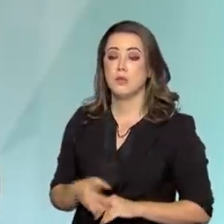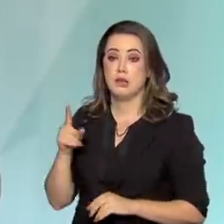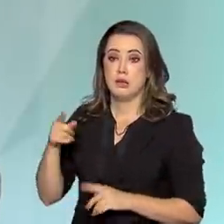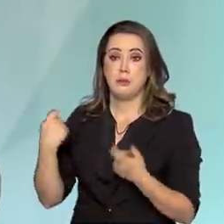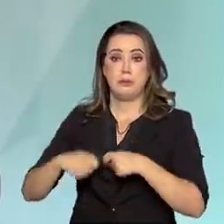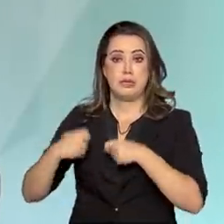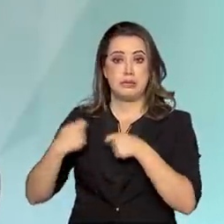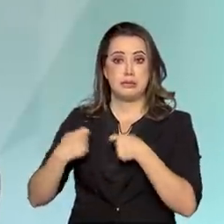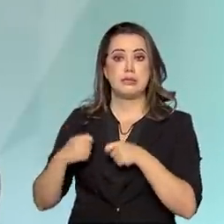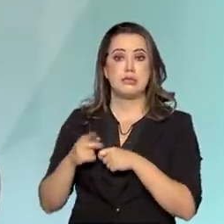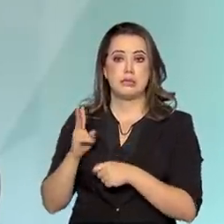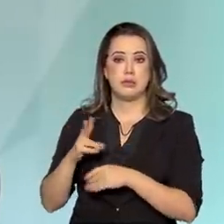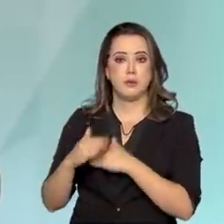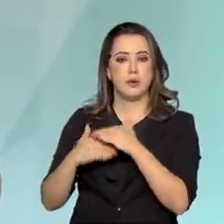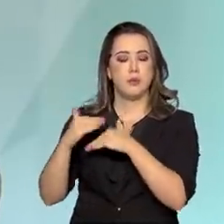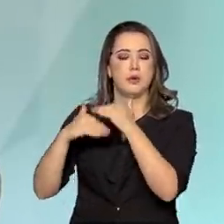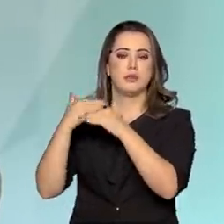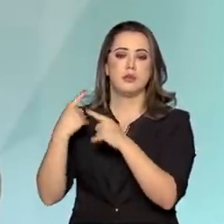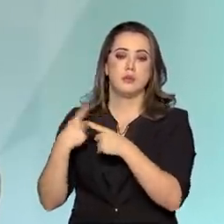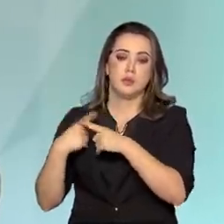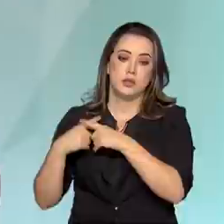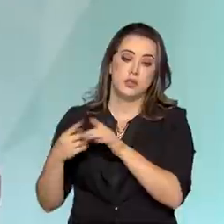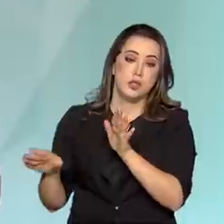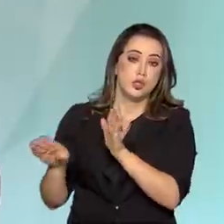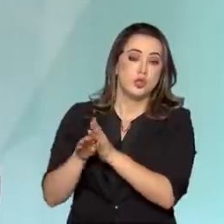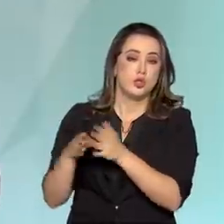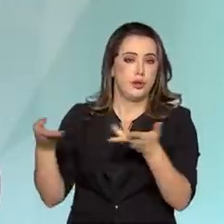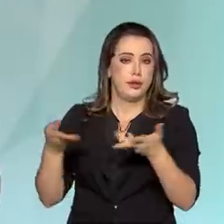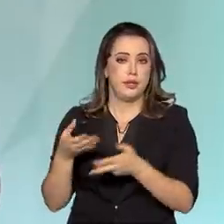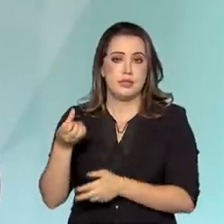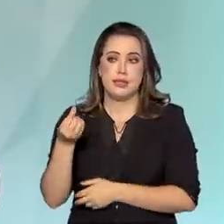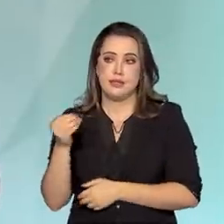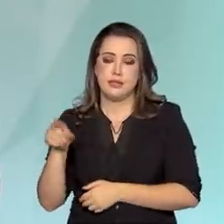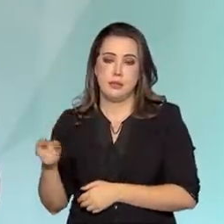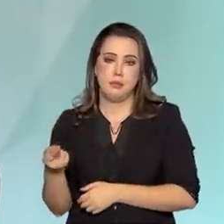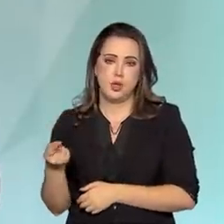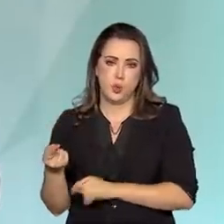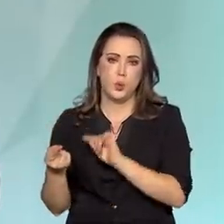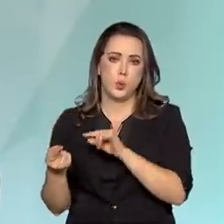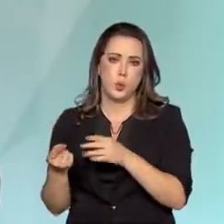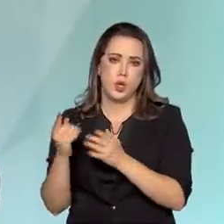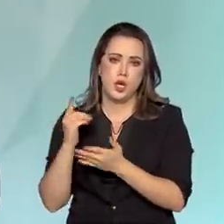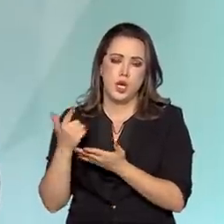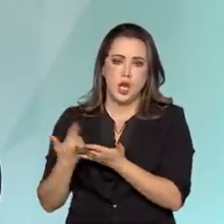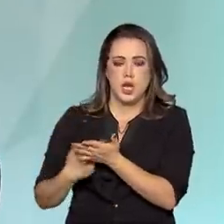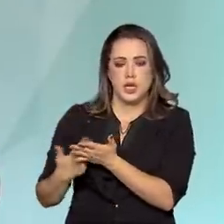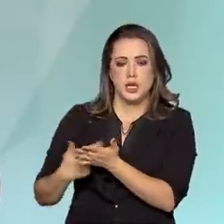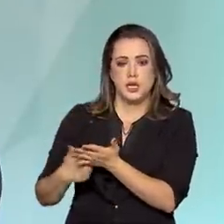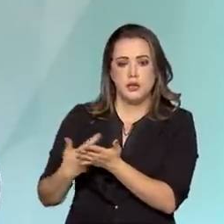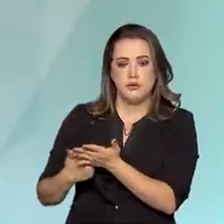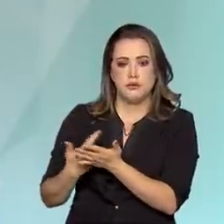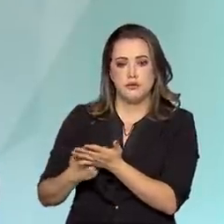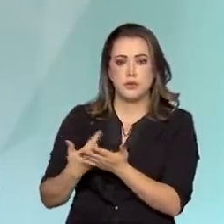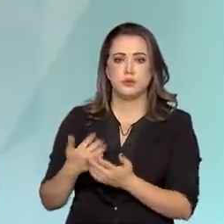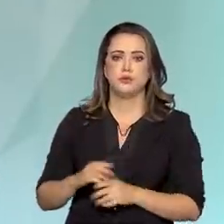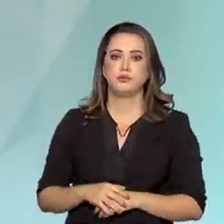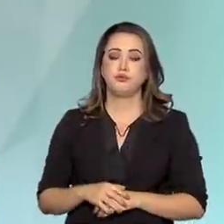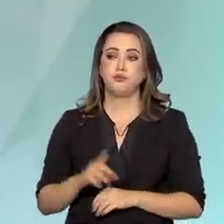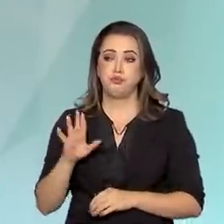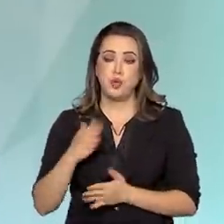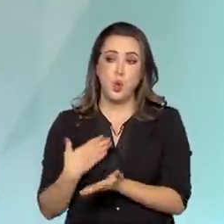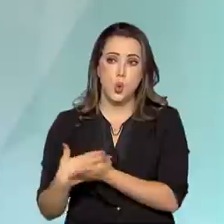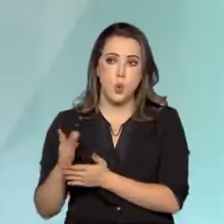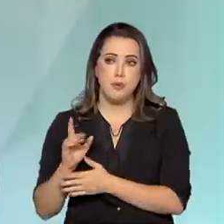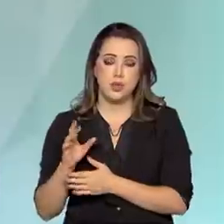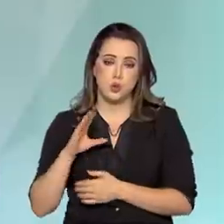porque quando ela chega aqui, com a princípio 60 mil volumes, alguns voltaram a Portugal, né? Pouca gente sabe, a gente fala, começou em Portugal, mas